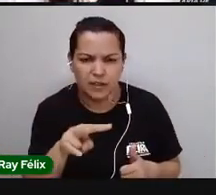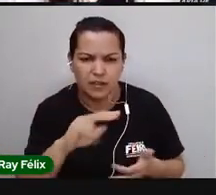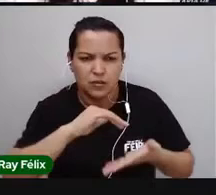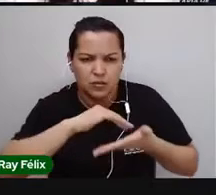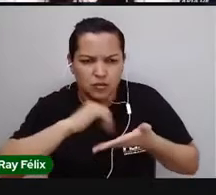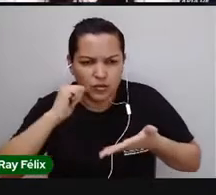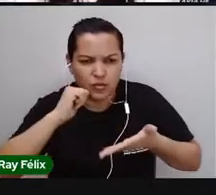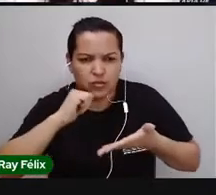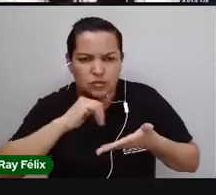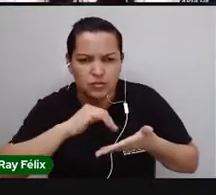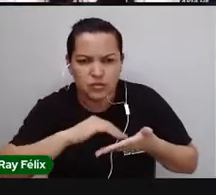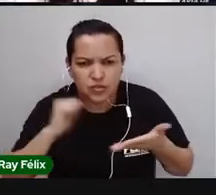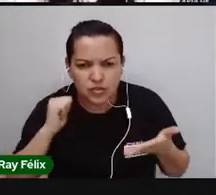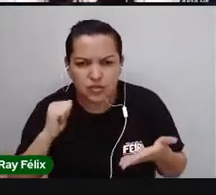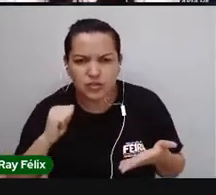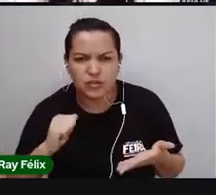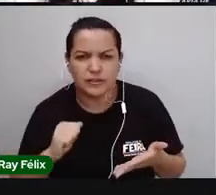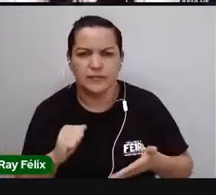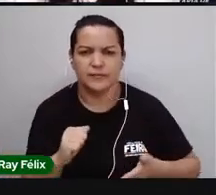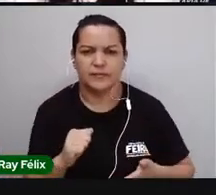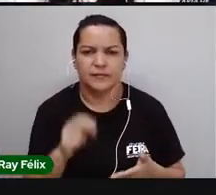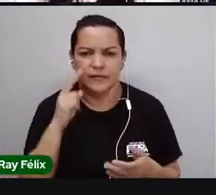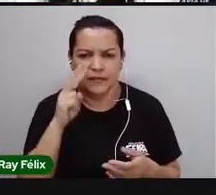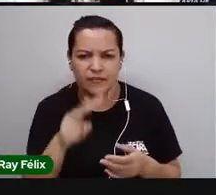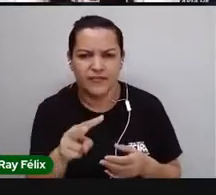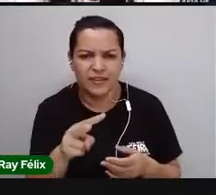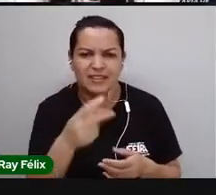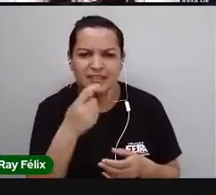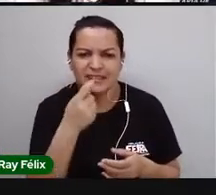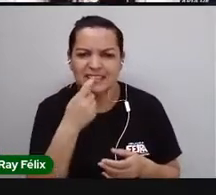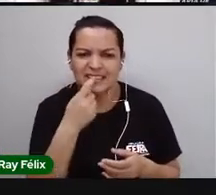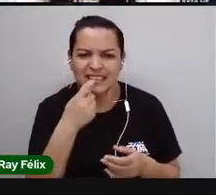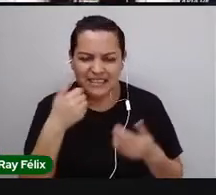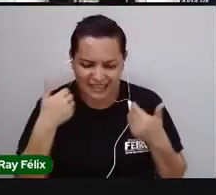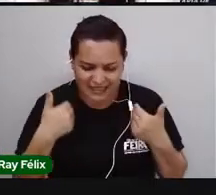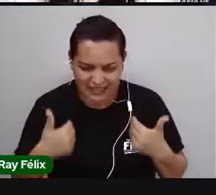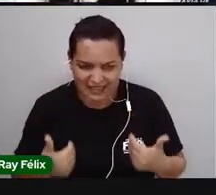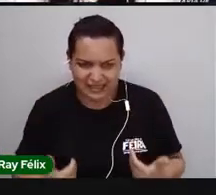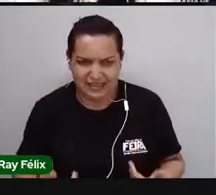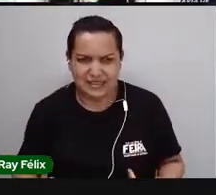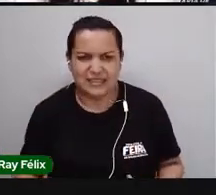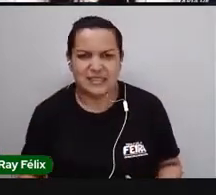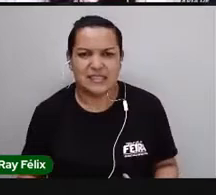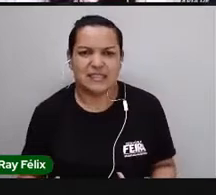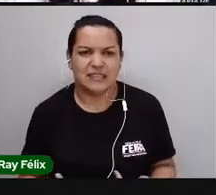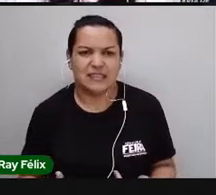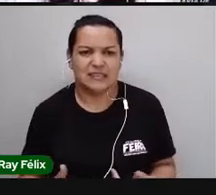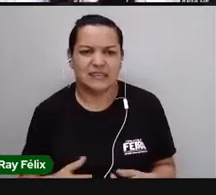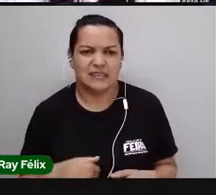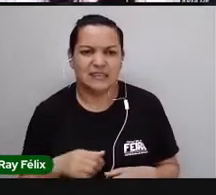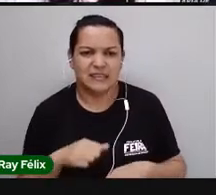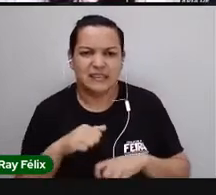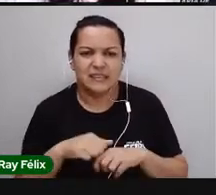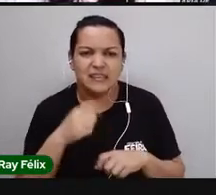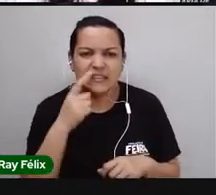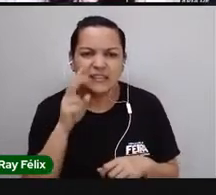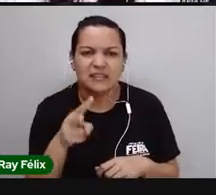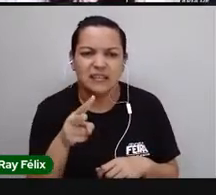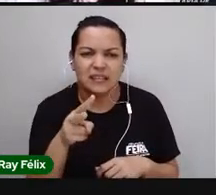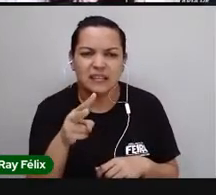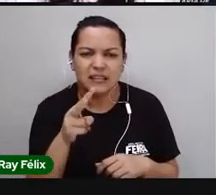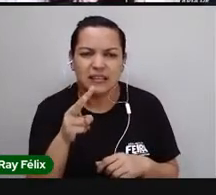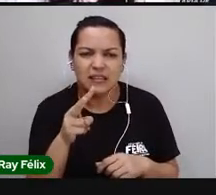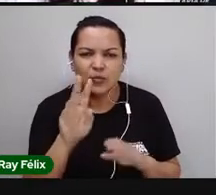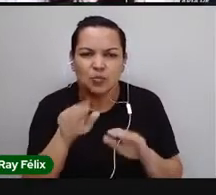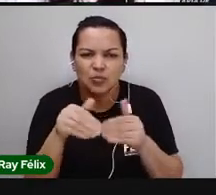mais fundo um pouco, a gente começa a ver os nossos ossos. E aí, Pró, o que tem por detrás